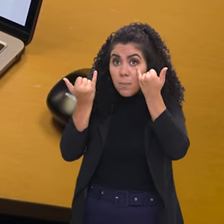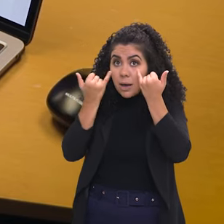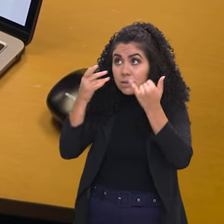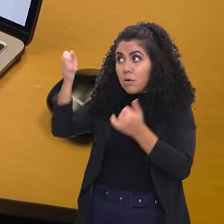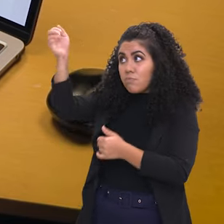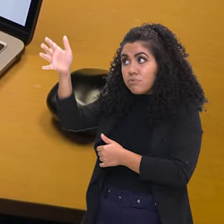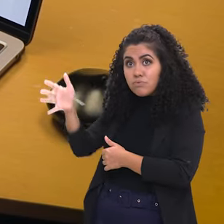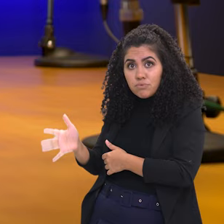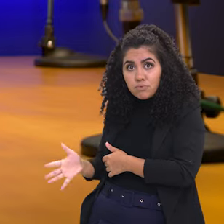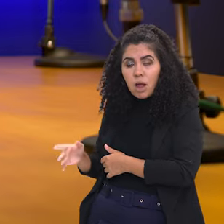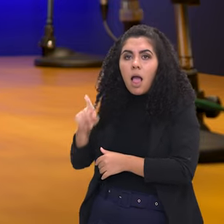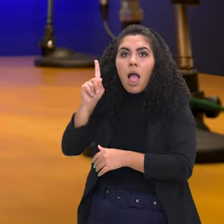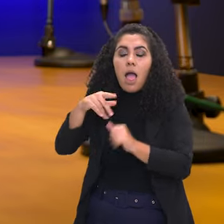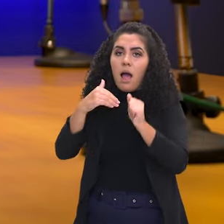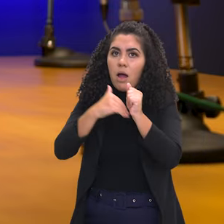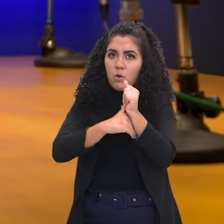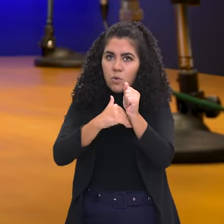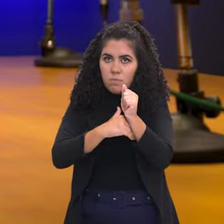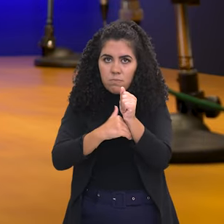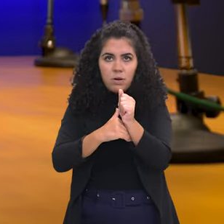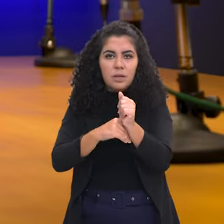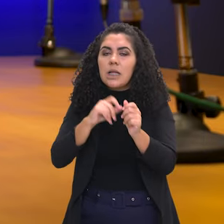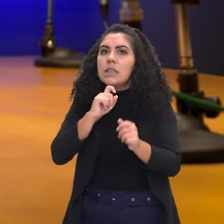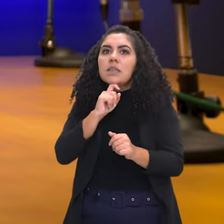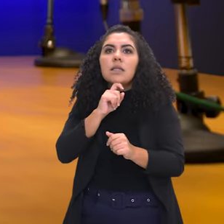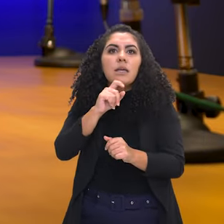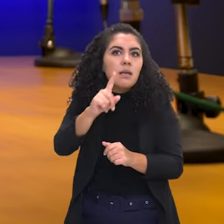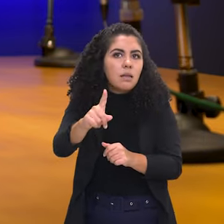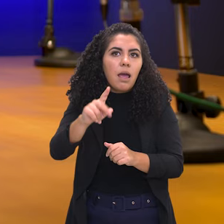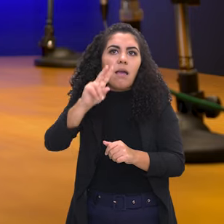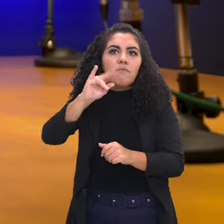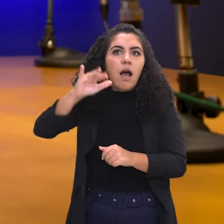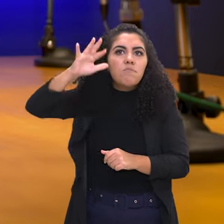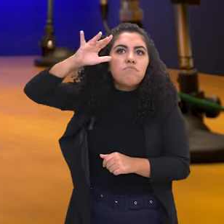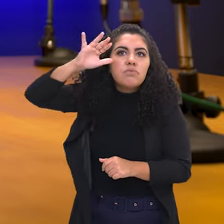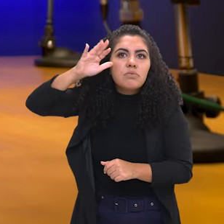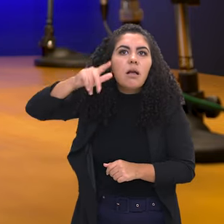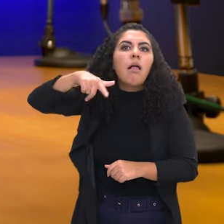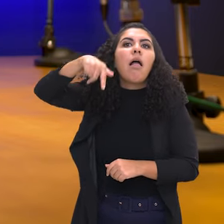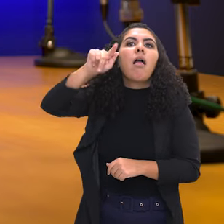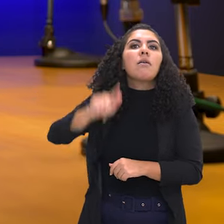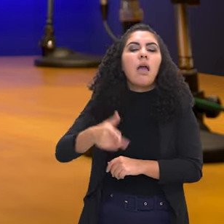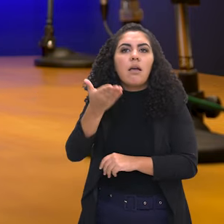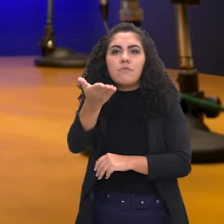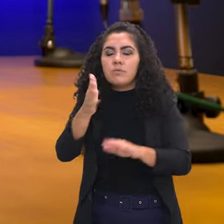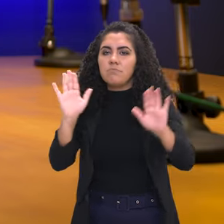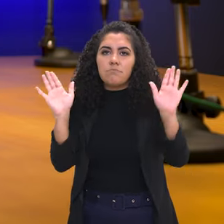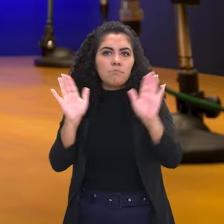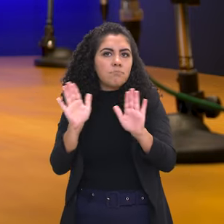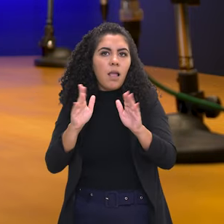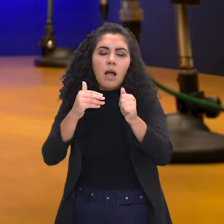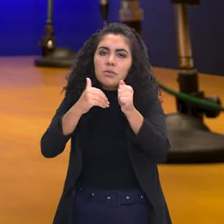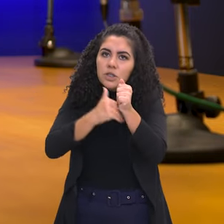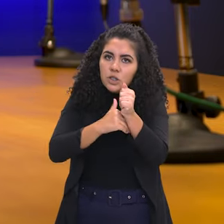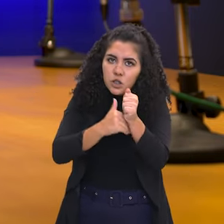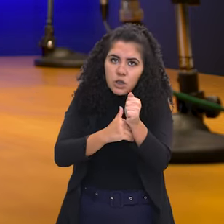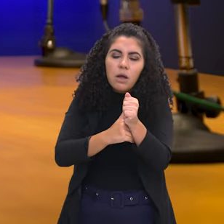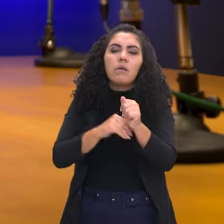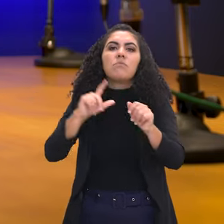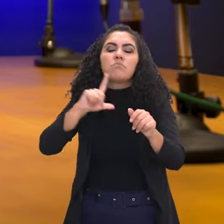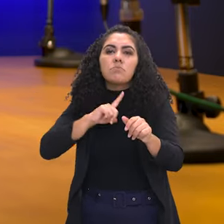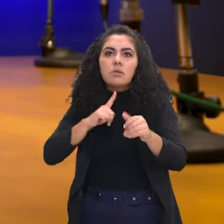eles vão ser anônimos, ninguém vai acessar efetivamente a sua identidade para ver o seu perfil. Eles vão ser sempre trabalhados